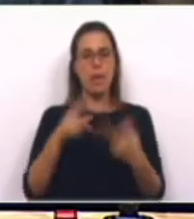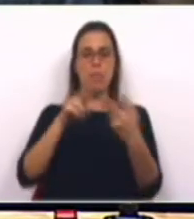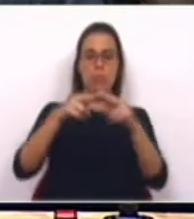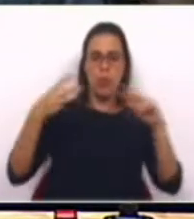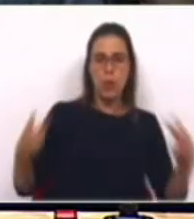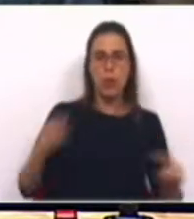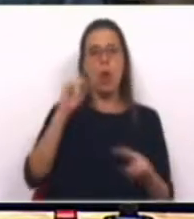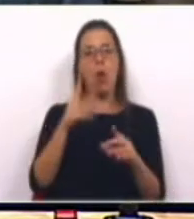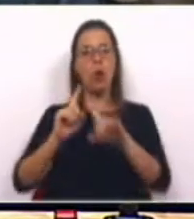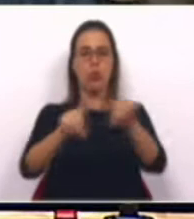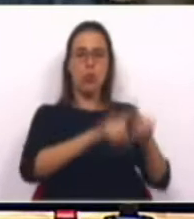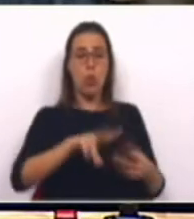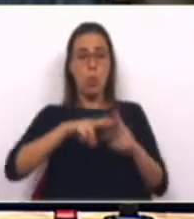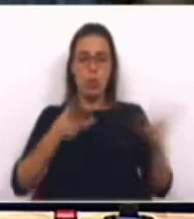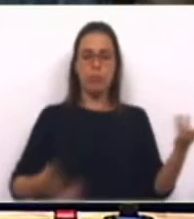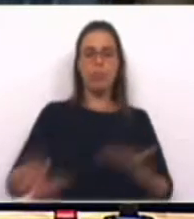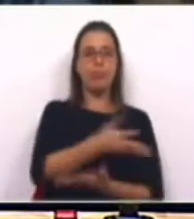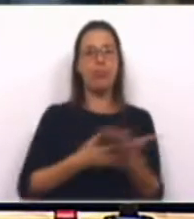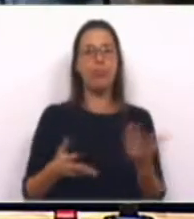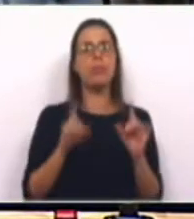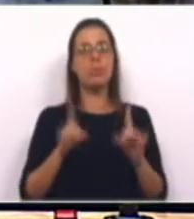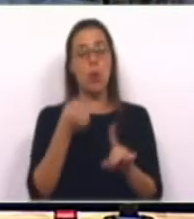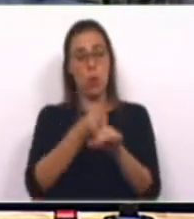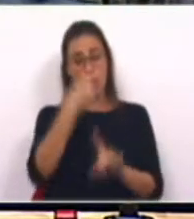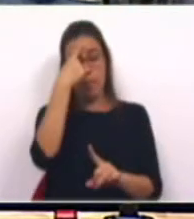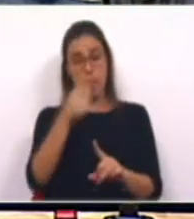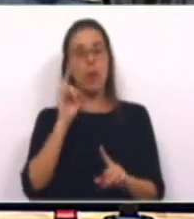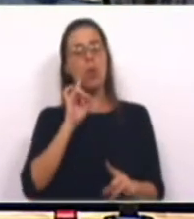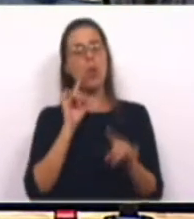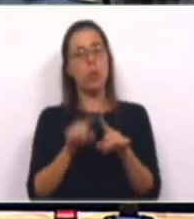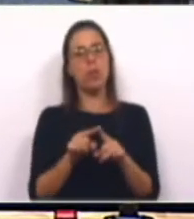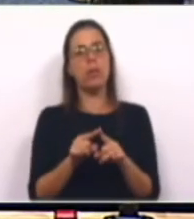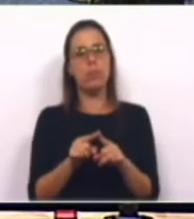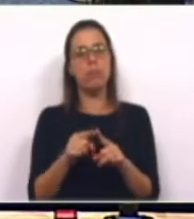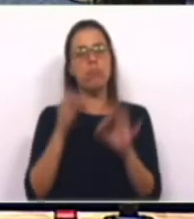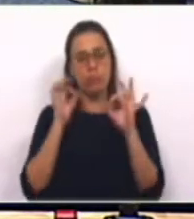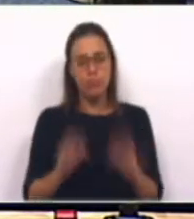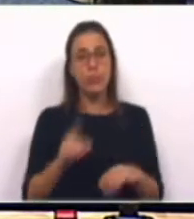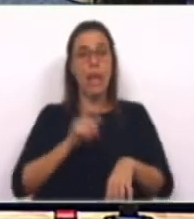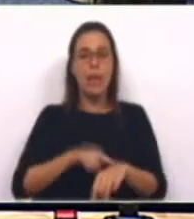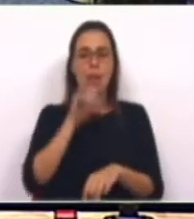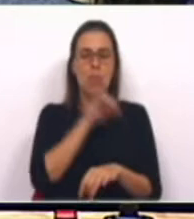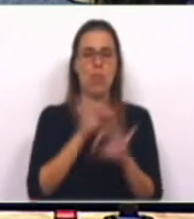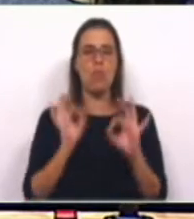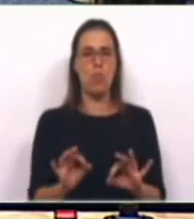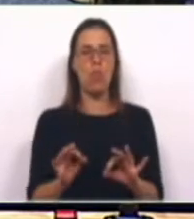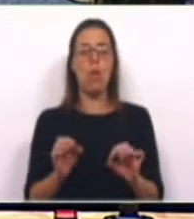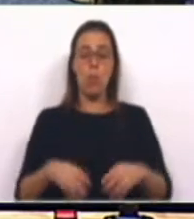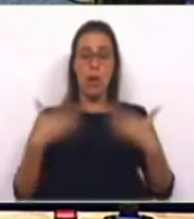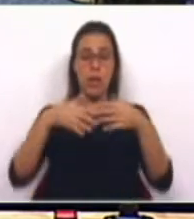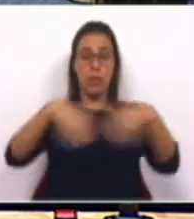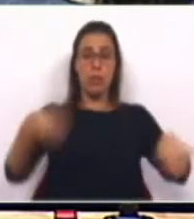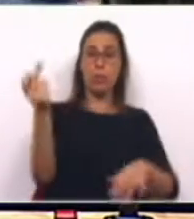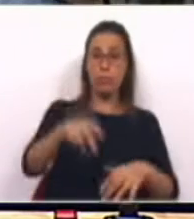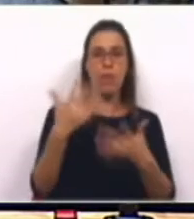municipais ou intermunicipais, para o combate em tempo útil e o combate inicial